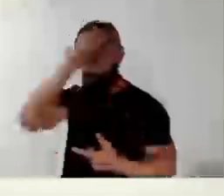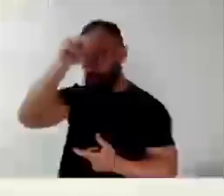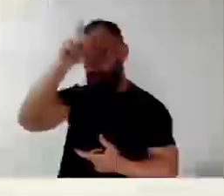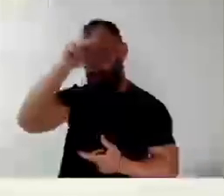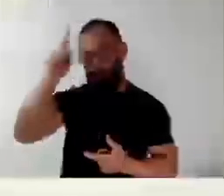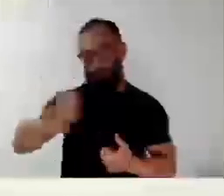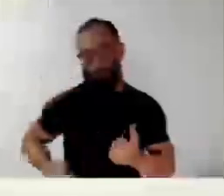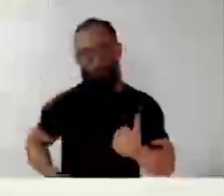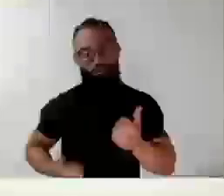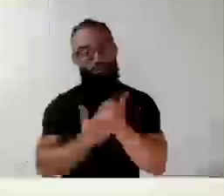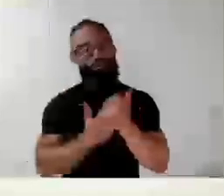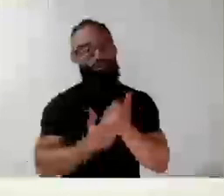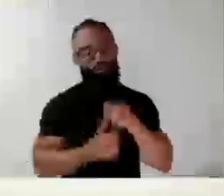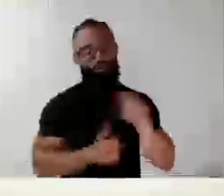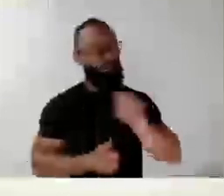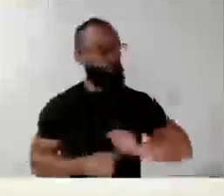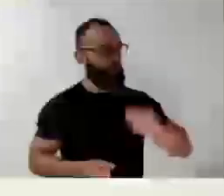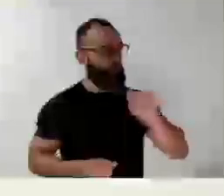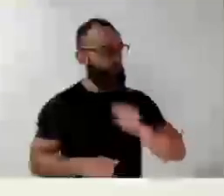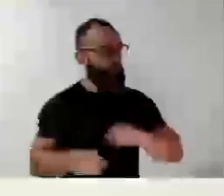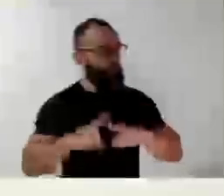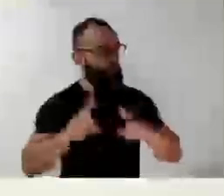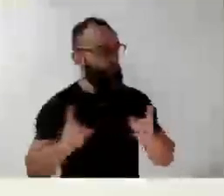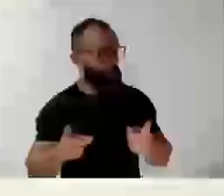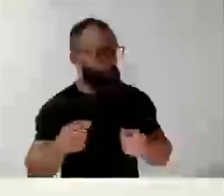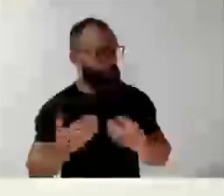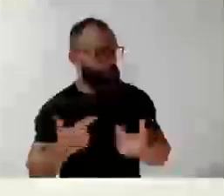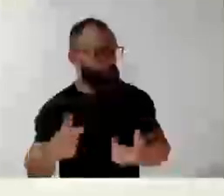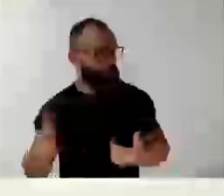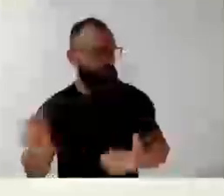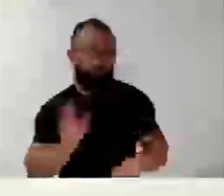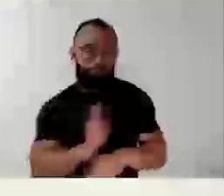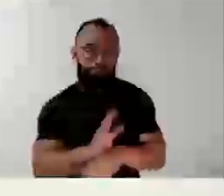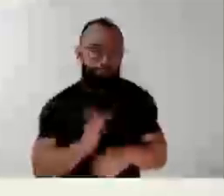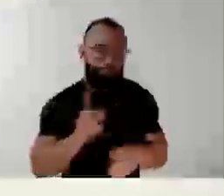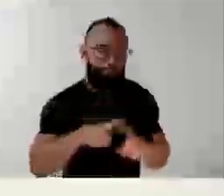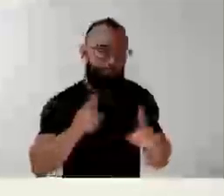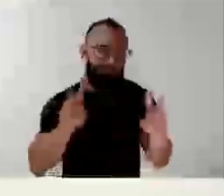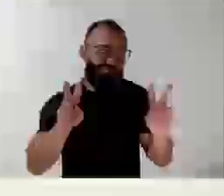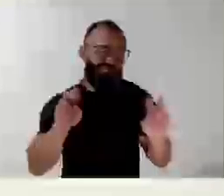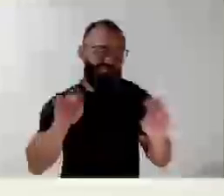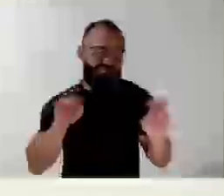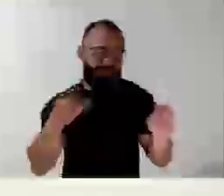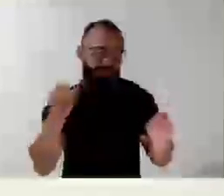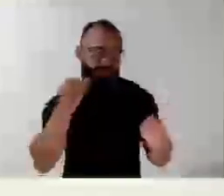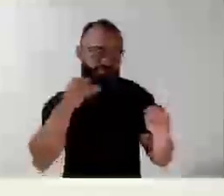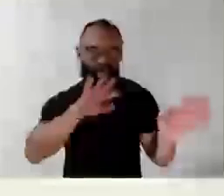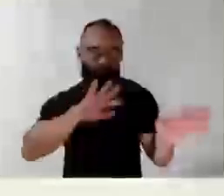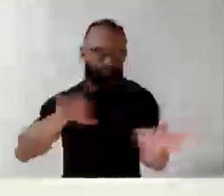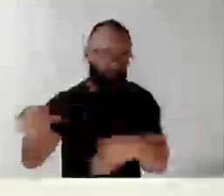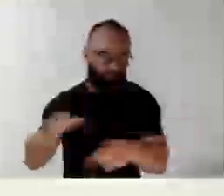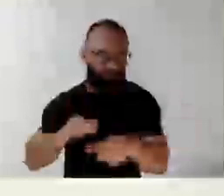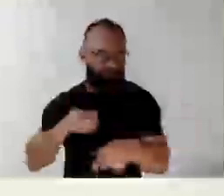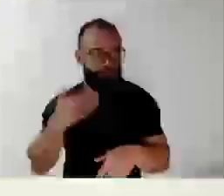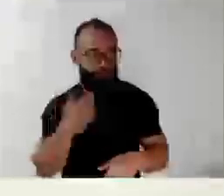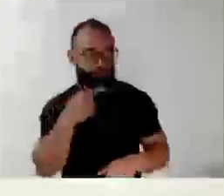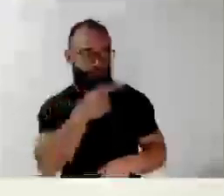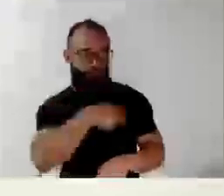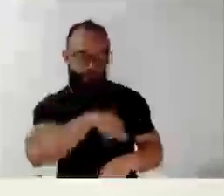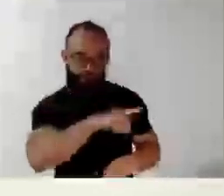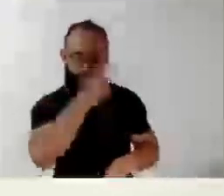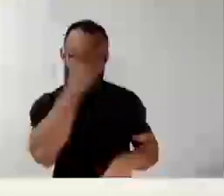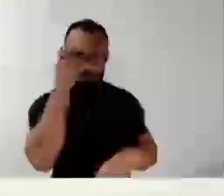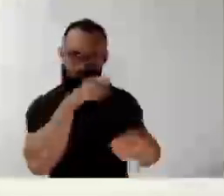à Associação, mas ficou por isso e também não vem ao caso agora. Então, que esses idosos tenham aquele espaço, e um